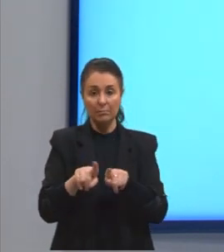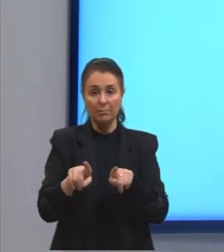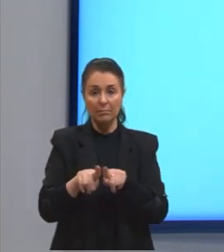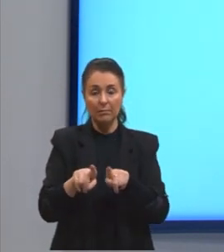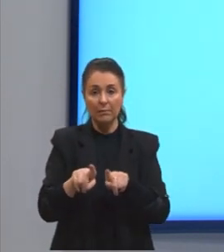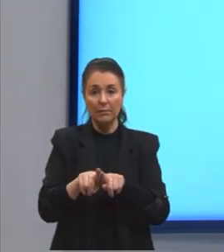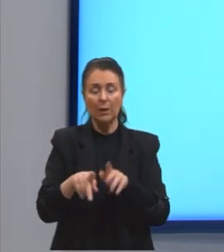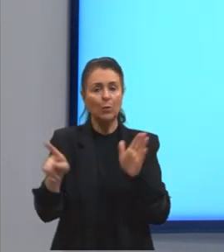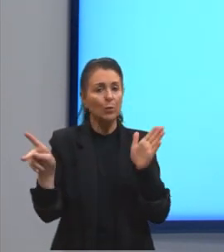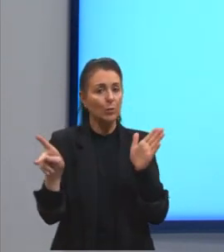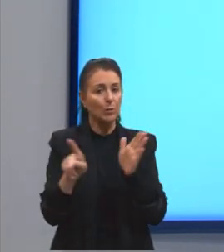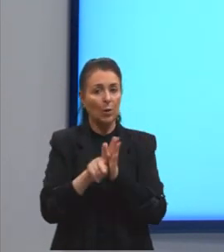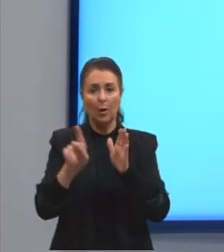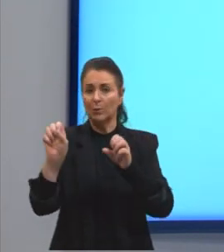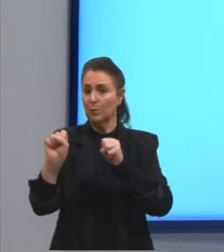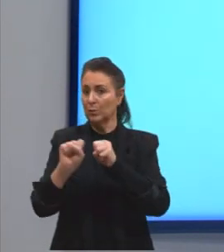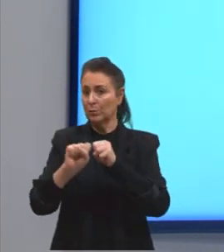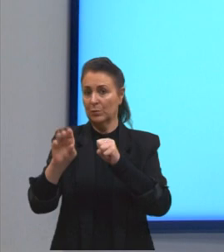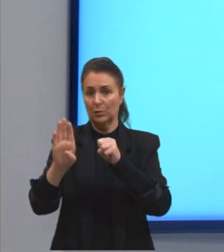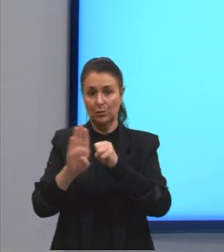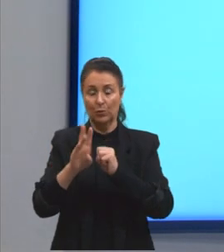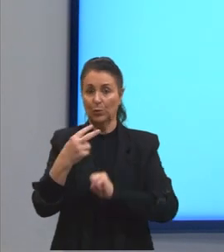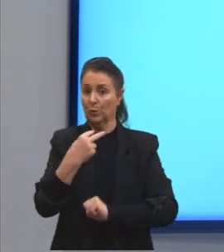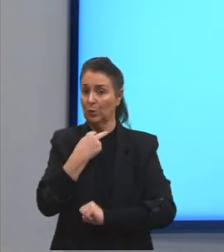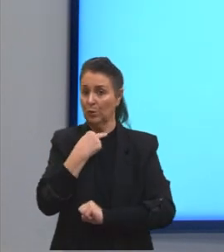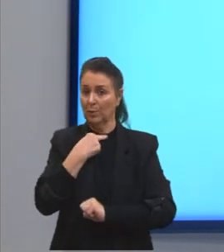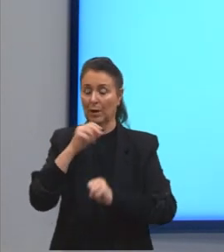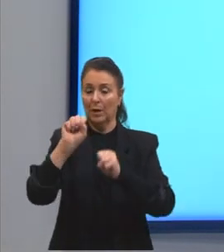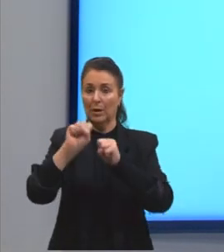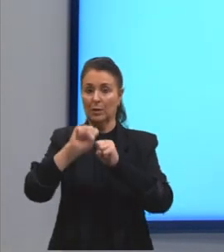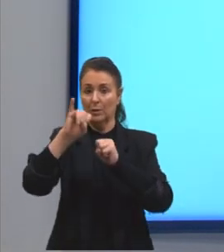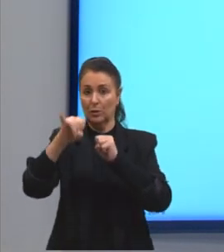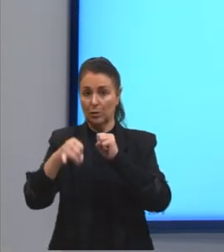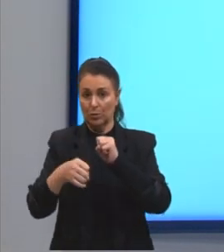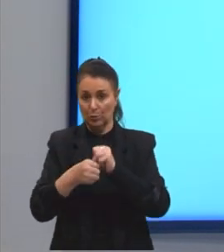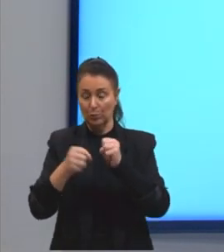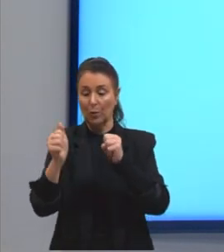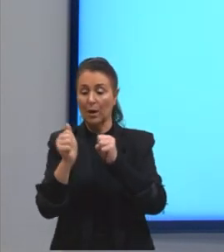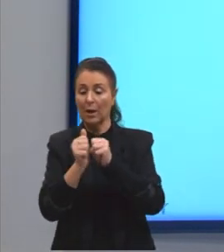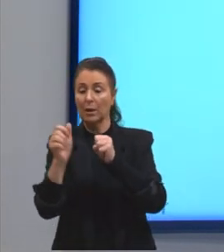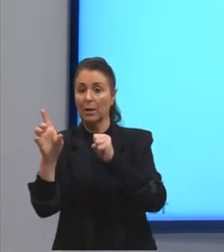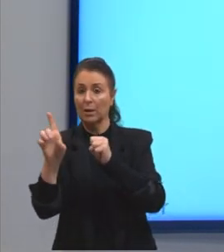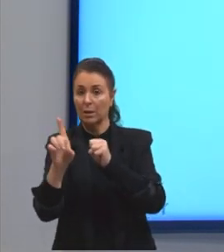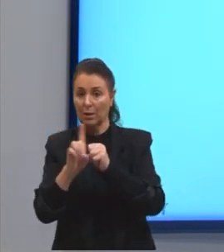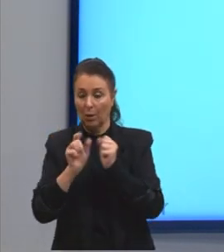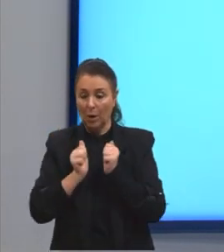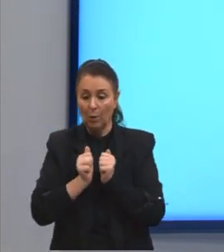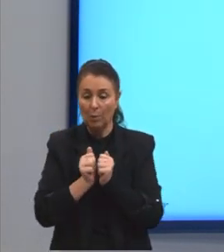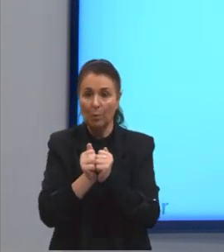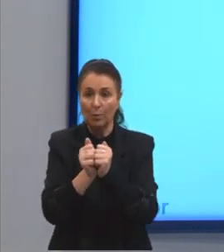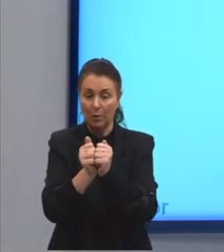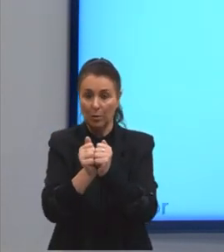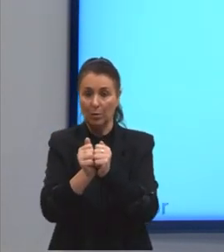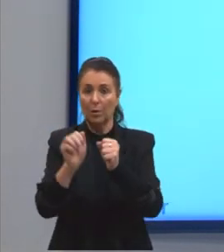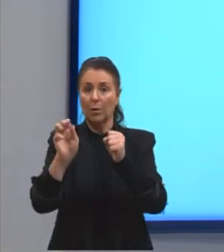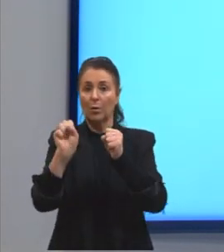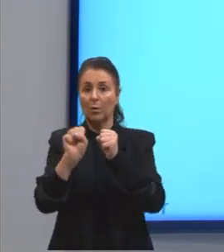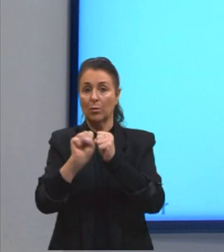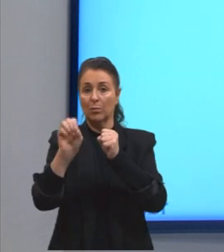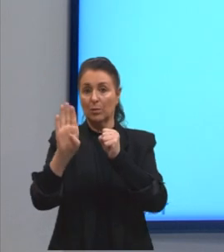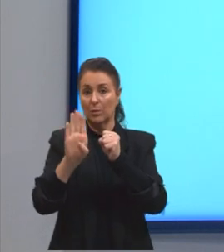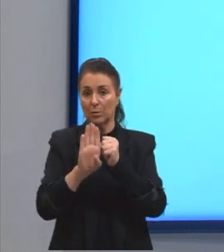os próprios substantivos. Se adjuntos adnominais acompanham substantivos, o